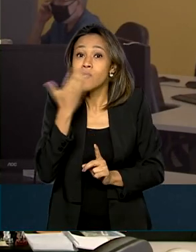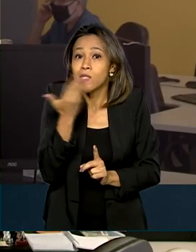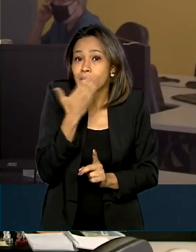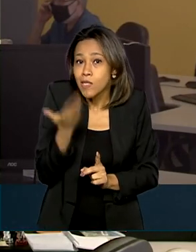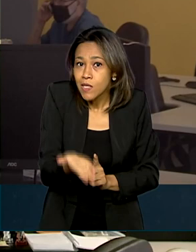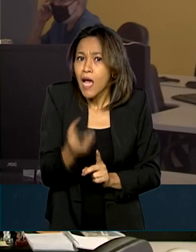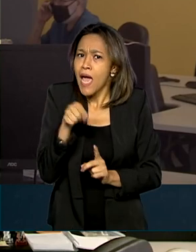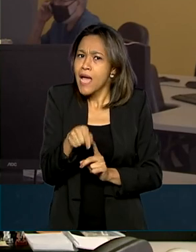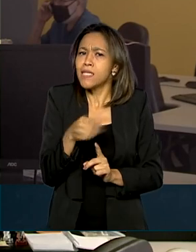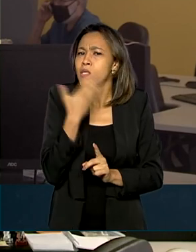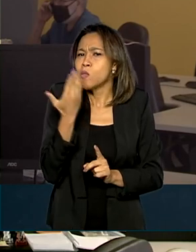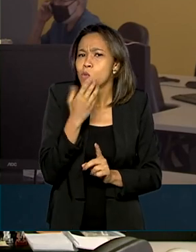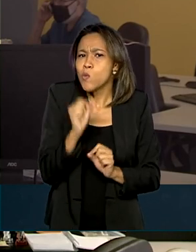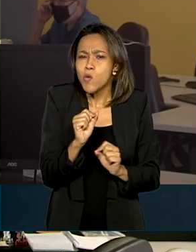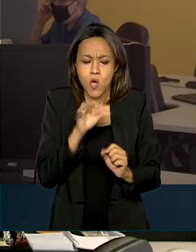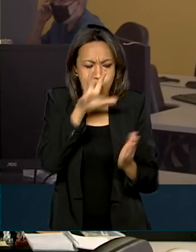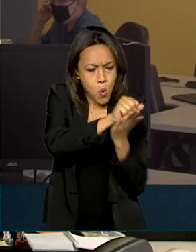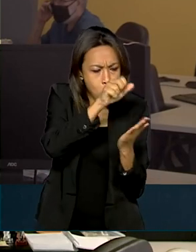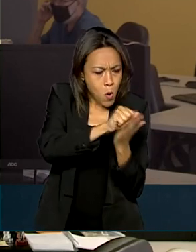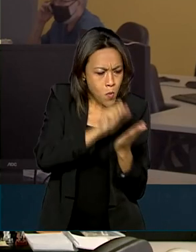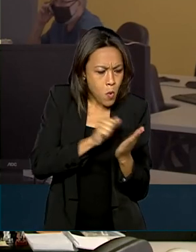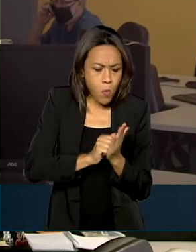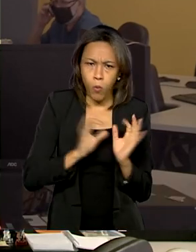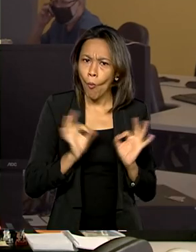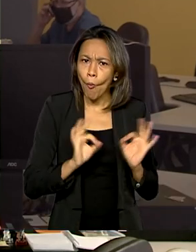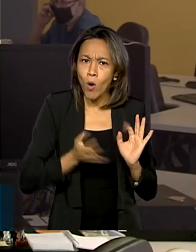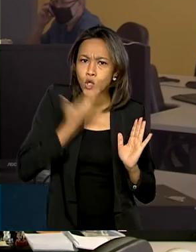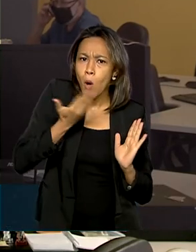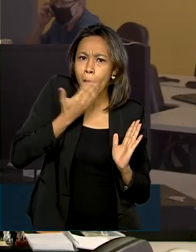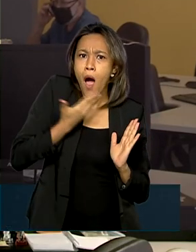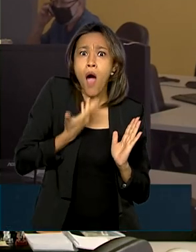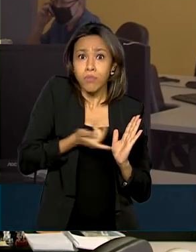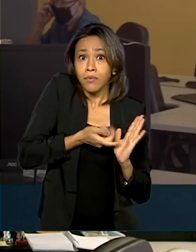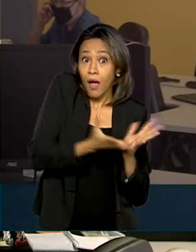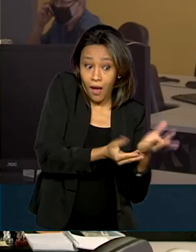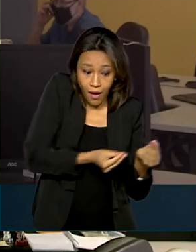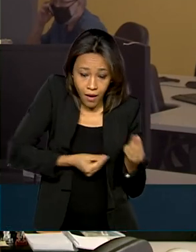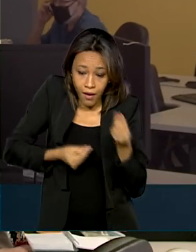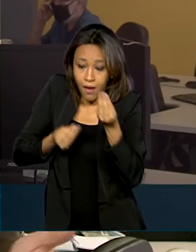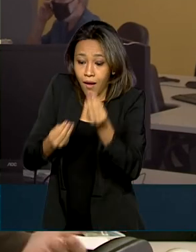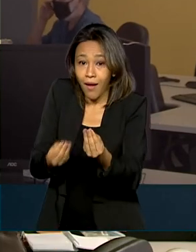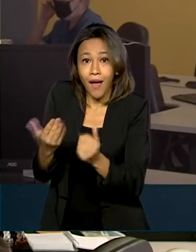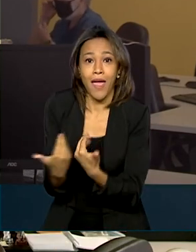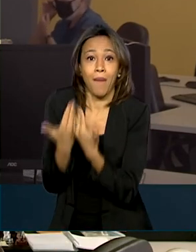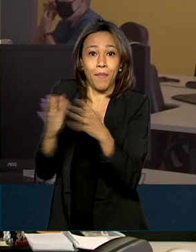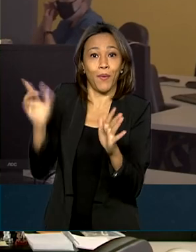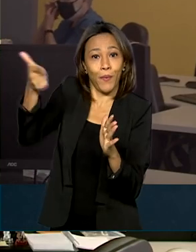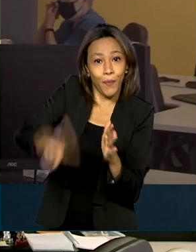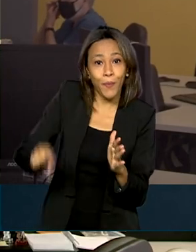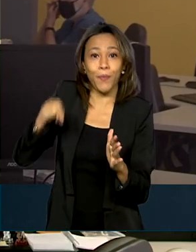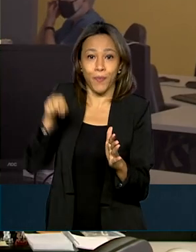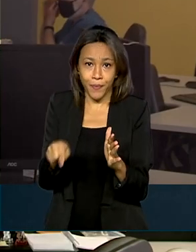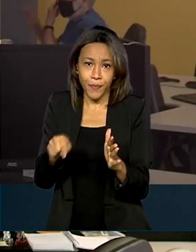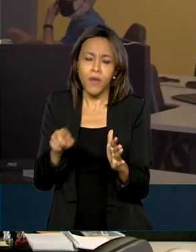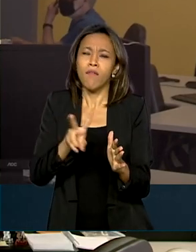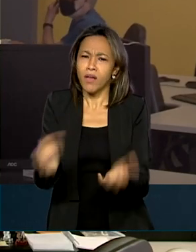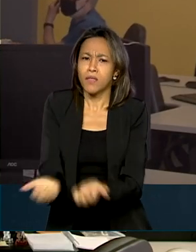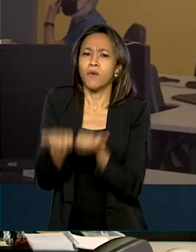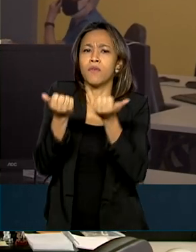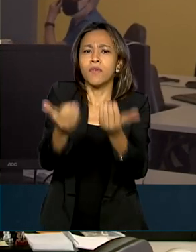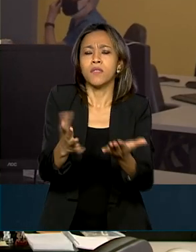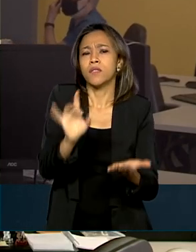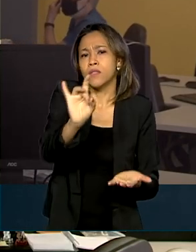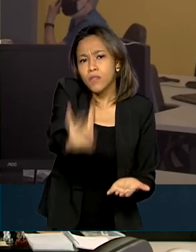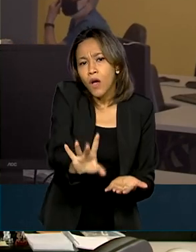vagas remanescentes são aquelas que não foram preenchidas nos processos seletivos regulares deste ano. De hoje até quinta-feira serão oferecidas vagas